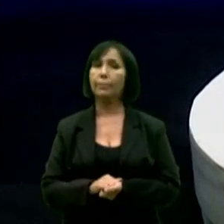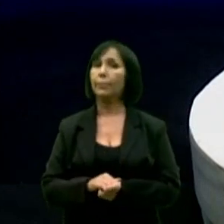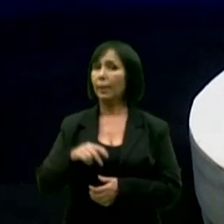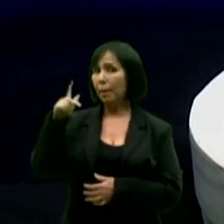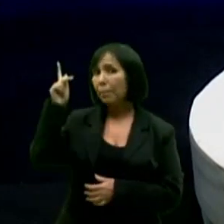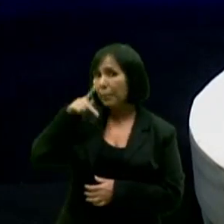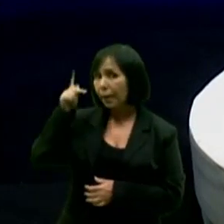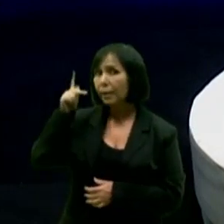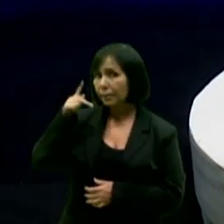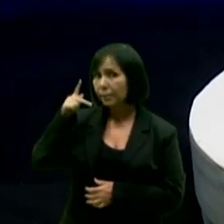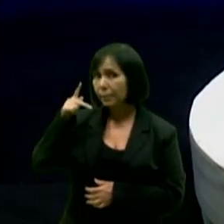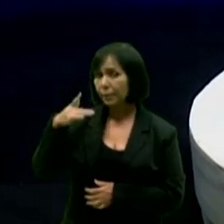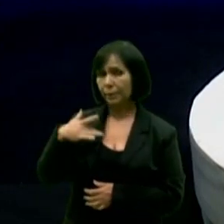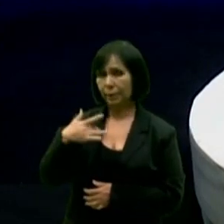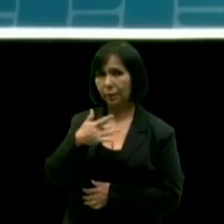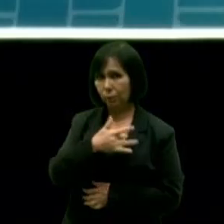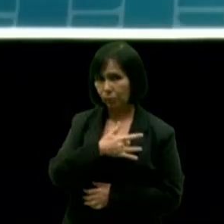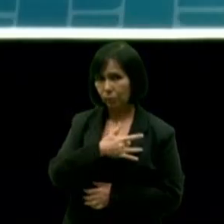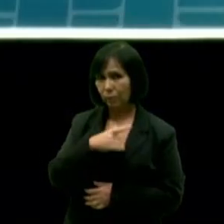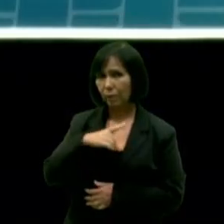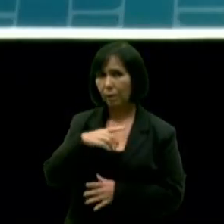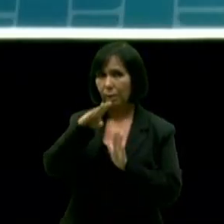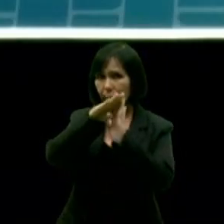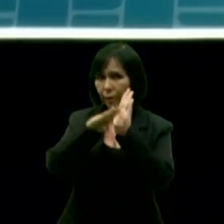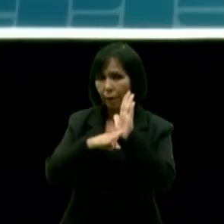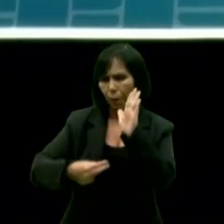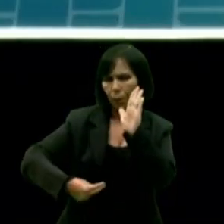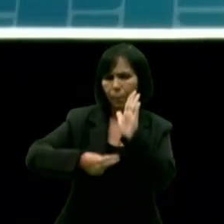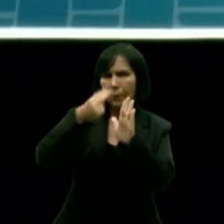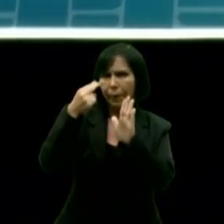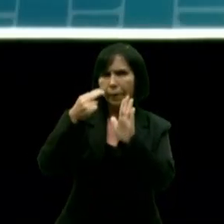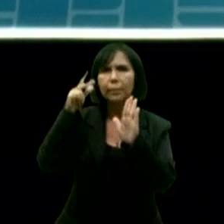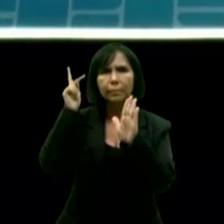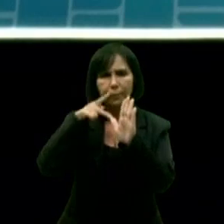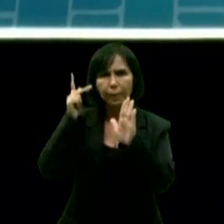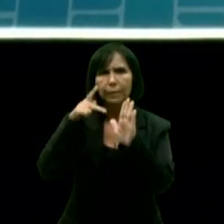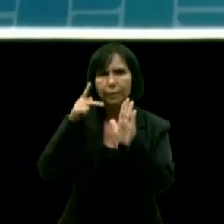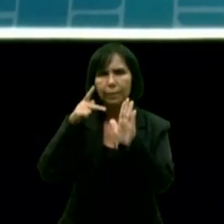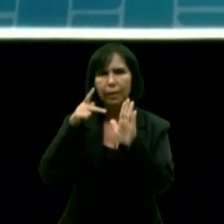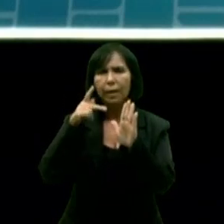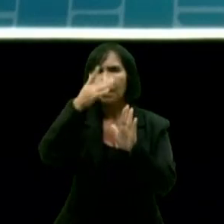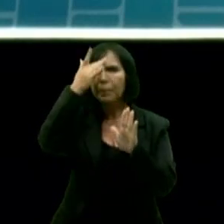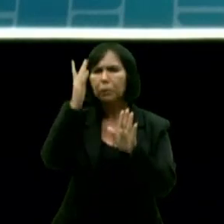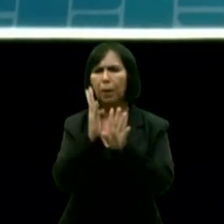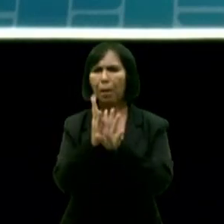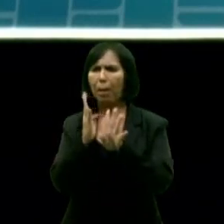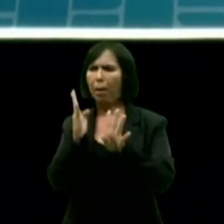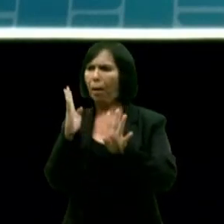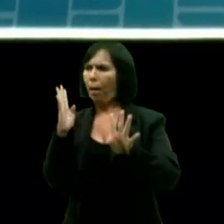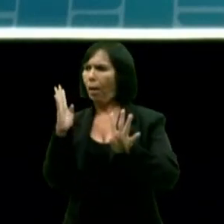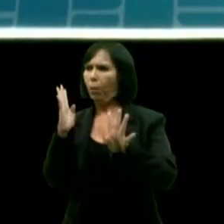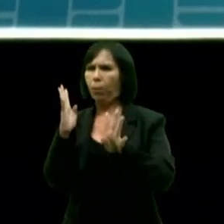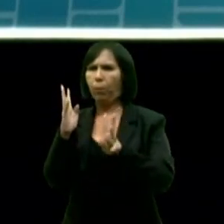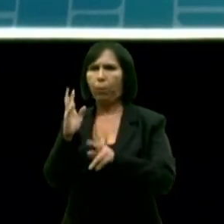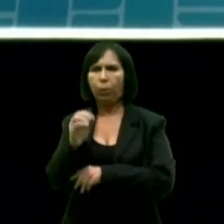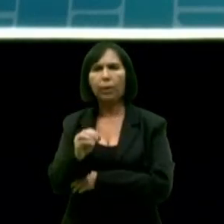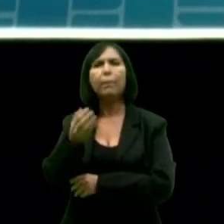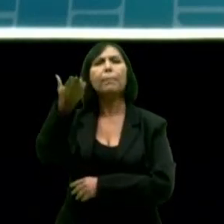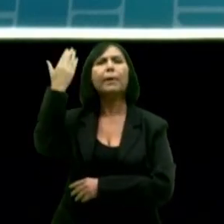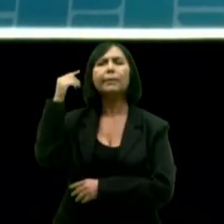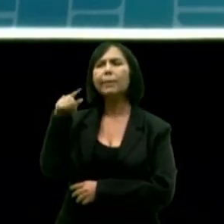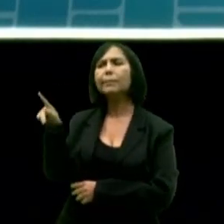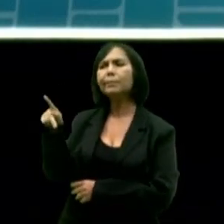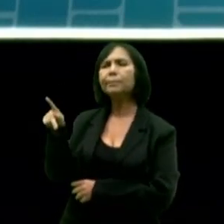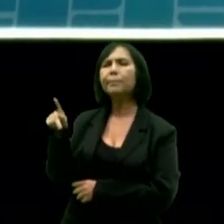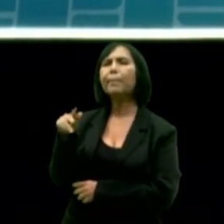da Paraíba implantou um programa chamado Opera Paraíba, que tirou da fila da vergonha que existia desde o tempo que seu